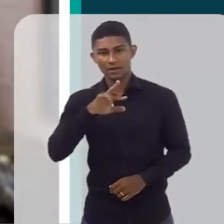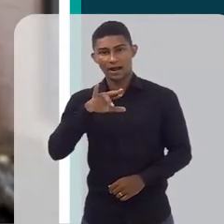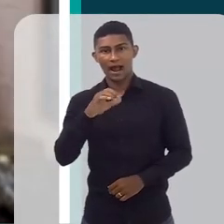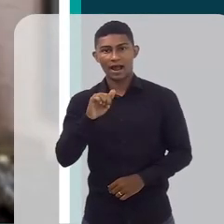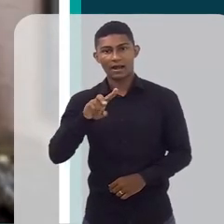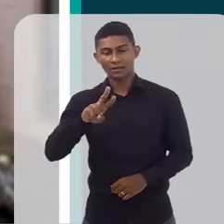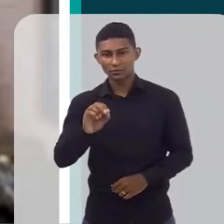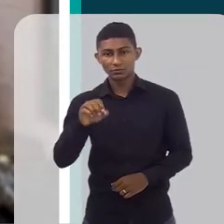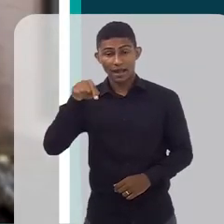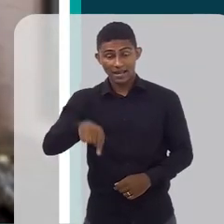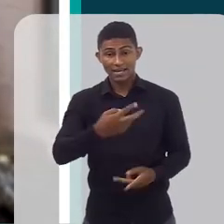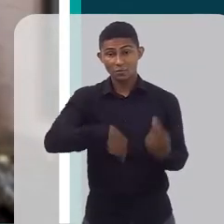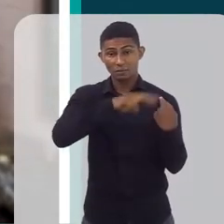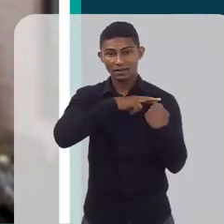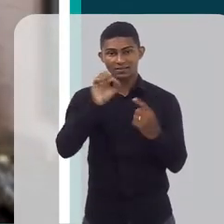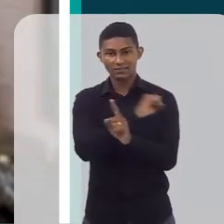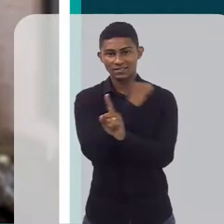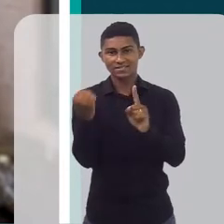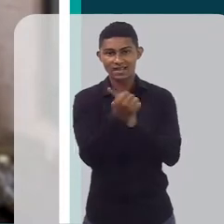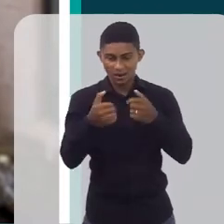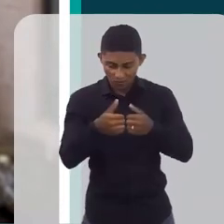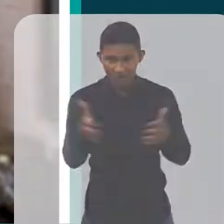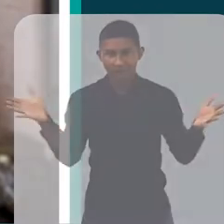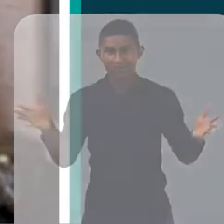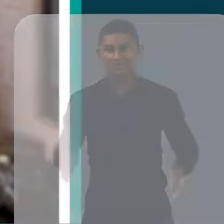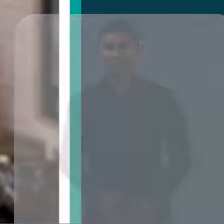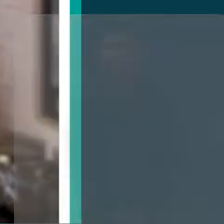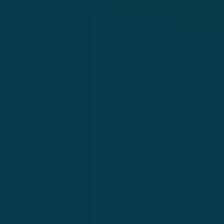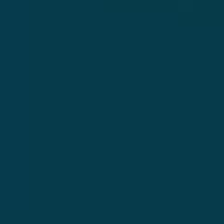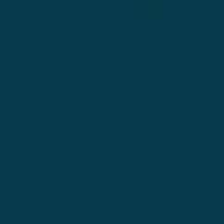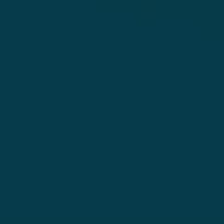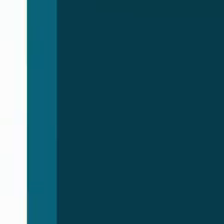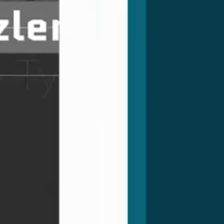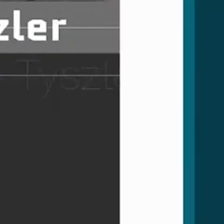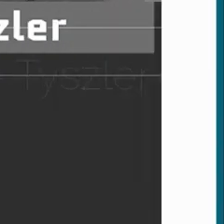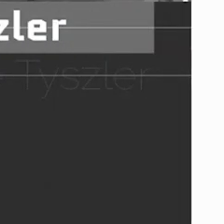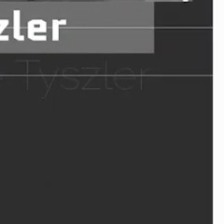sou Ricardo Brasil e responsabilidade social está no ar.